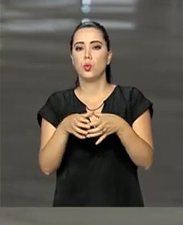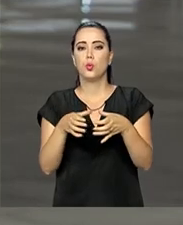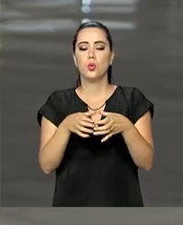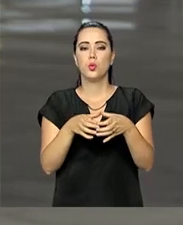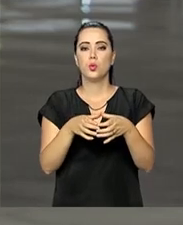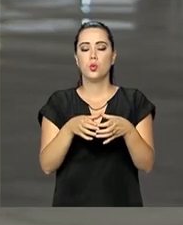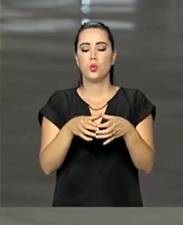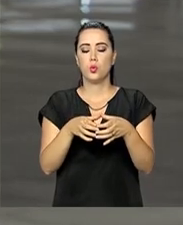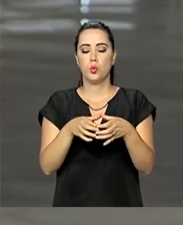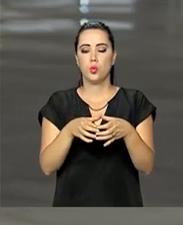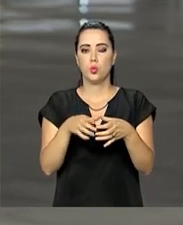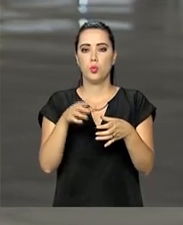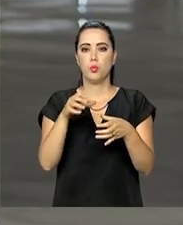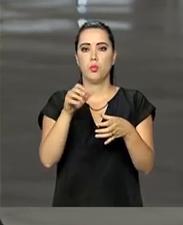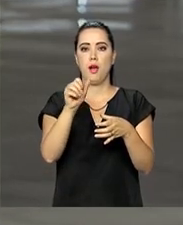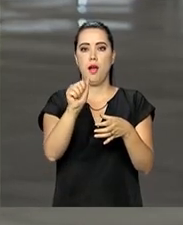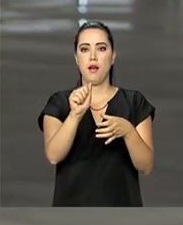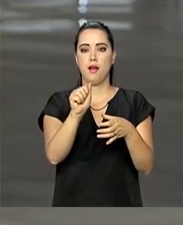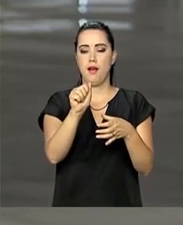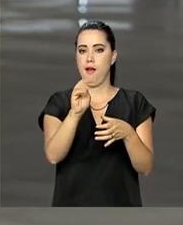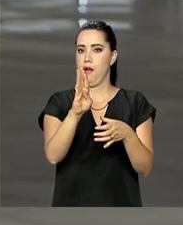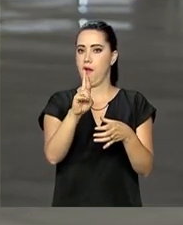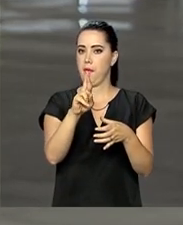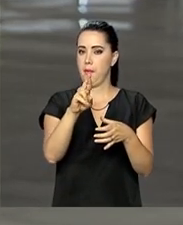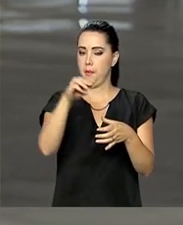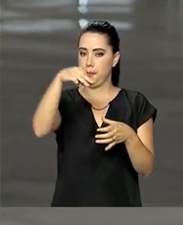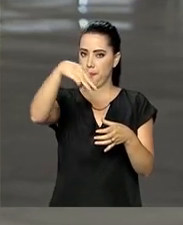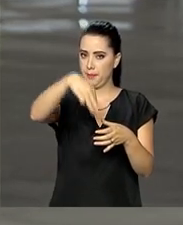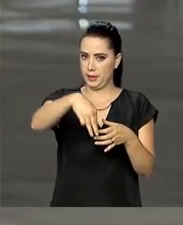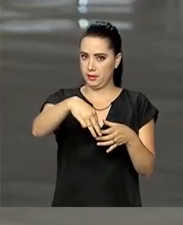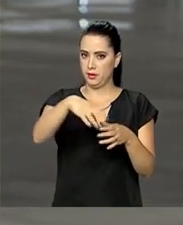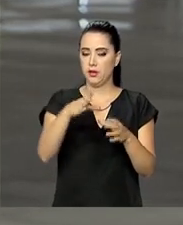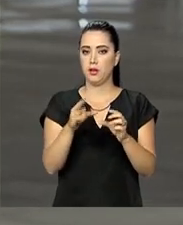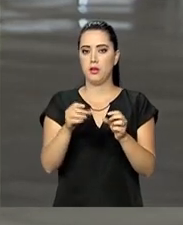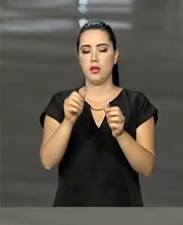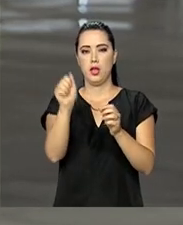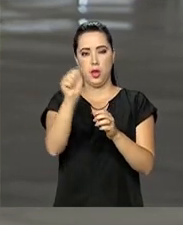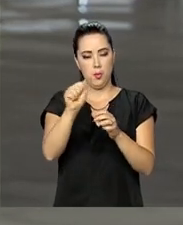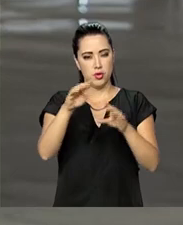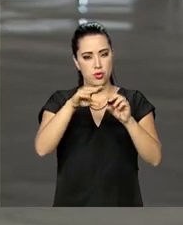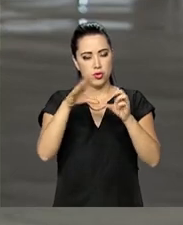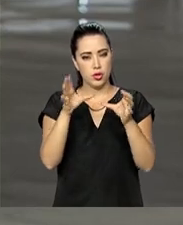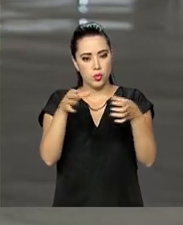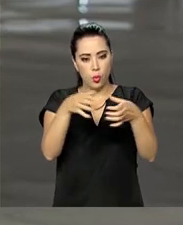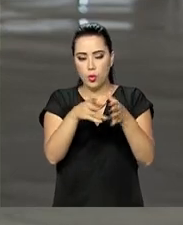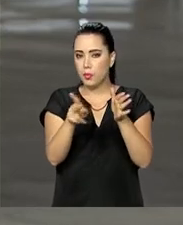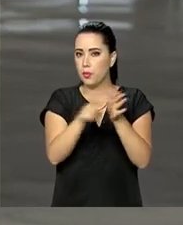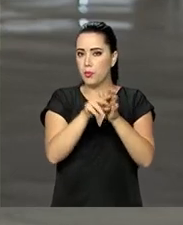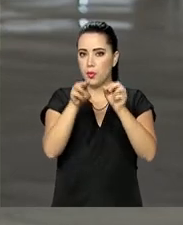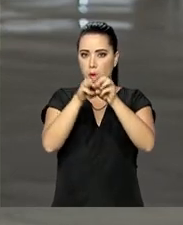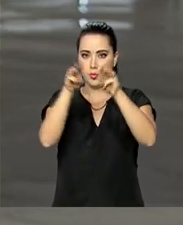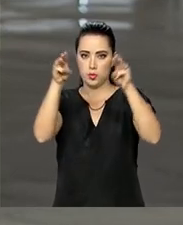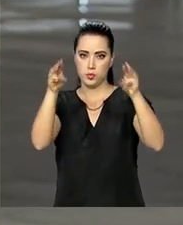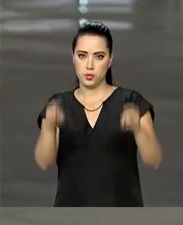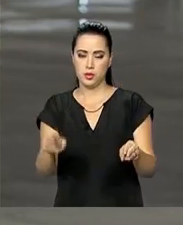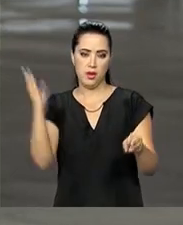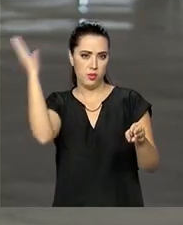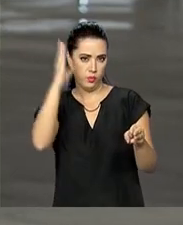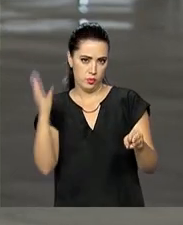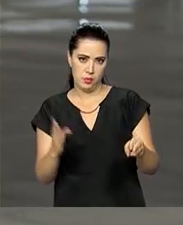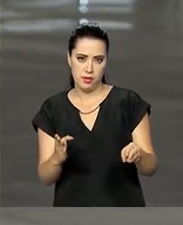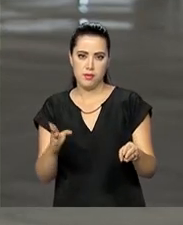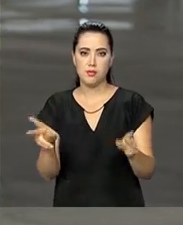Brasileira de Museus, a Abram, um novo órgão público que vai atuar aí nesse setor museal no país. Isso em uma